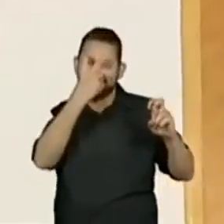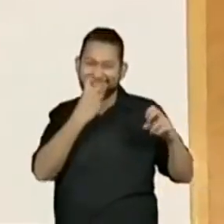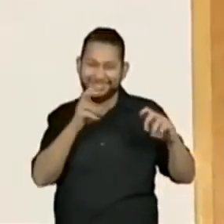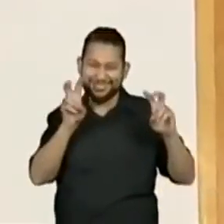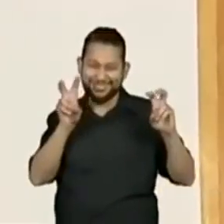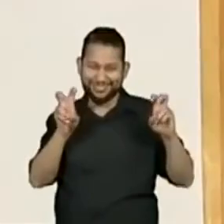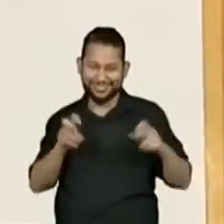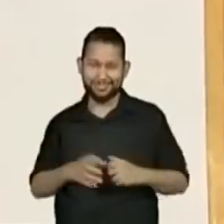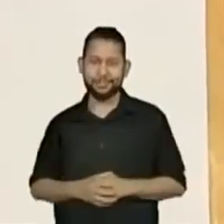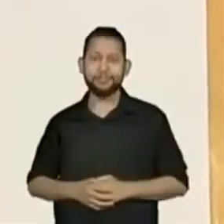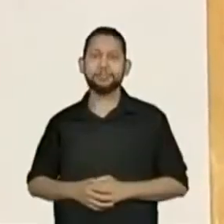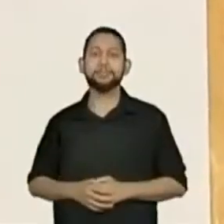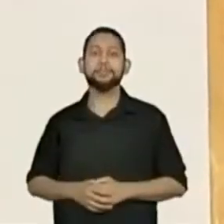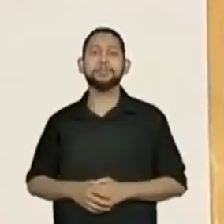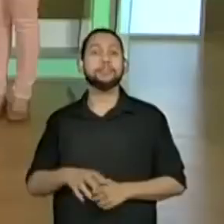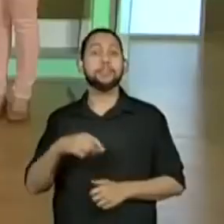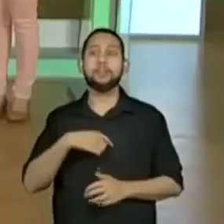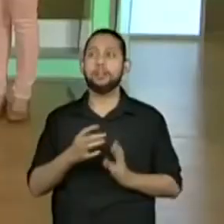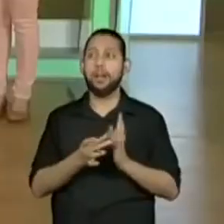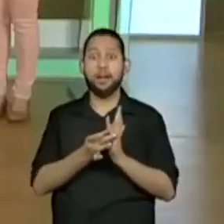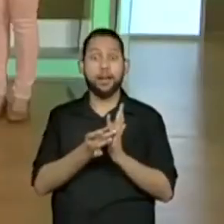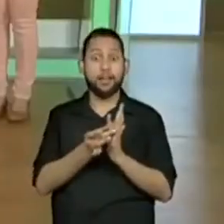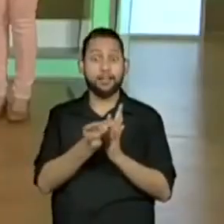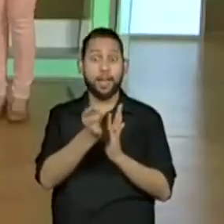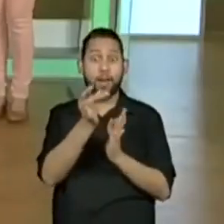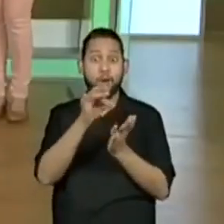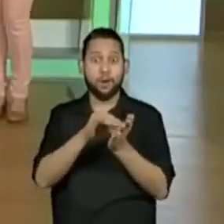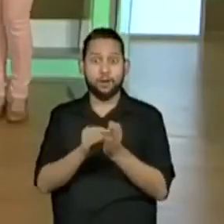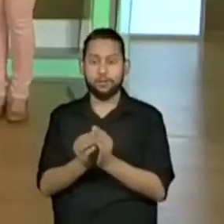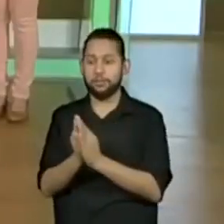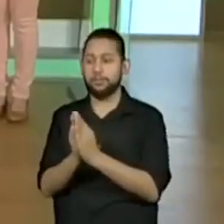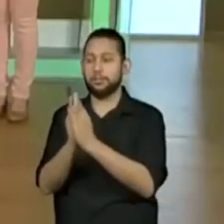Mais alguma? Passa anel. Passa anel.